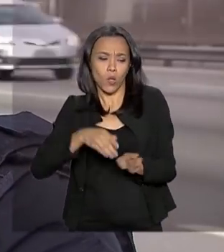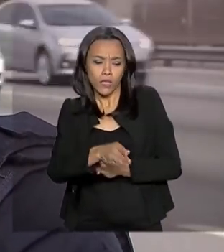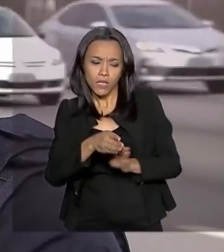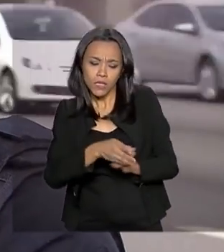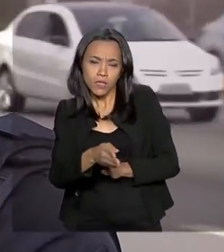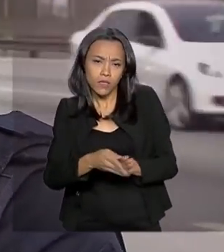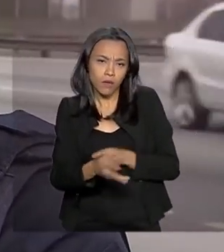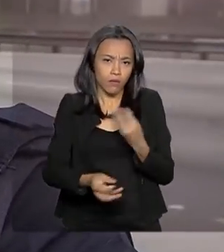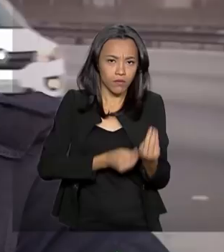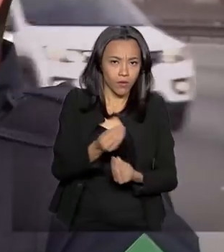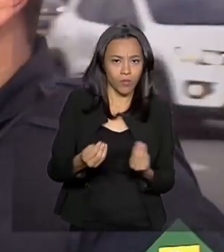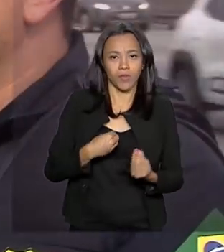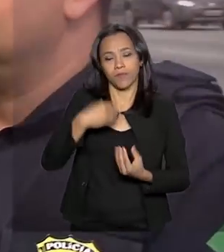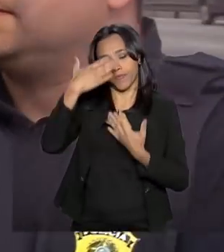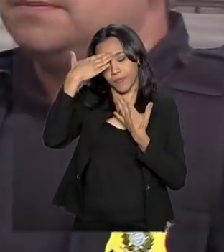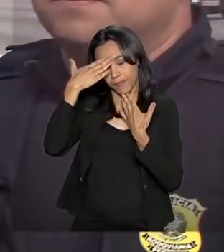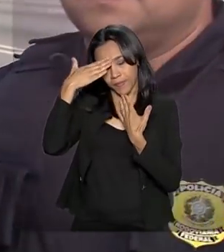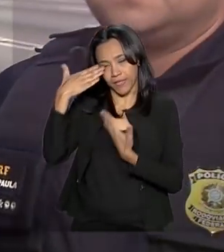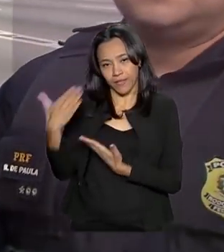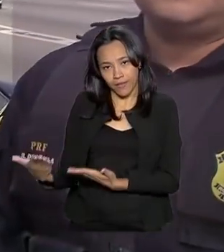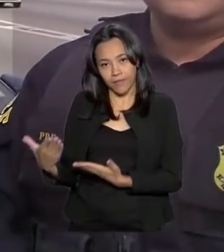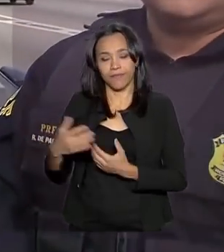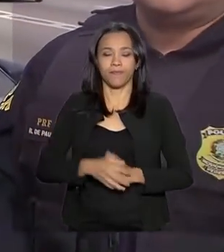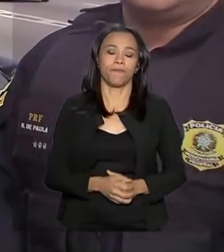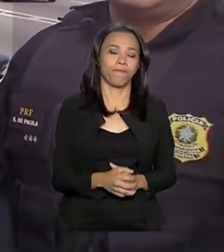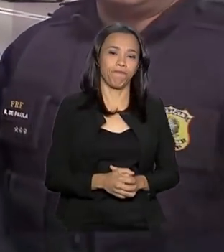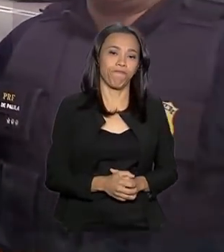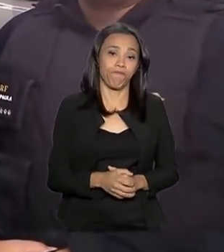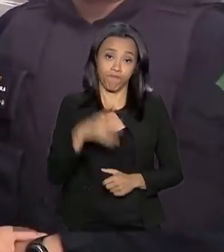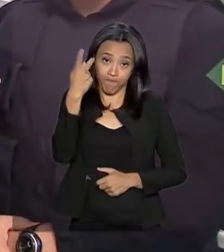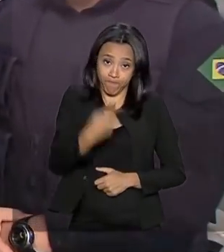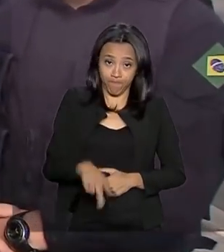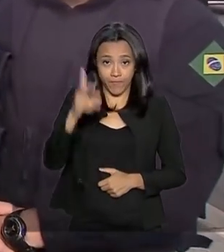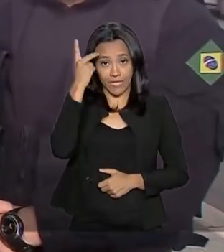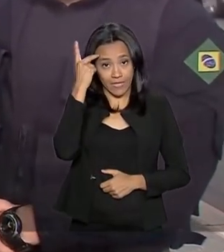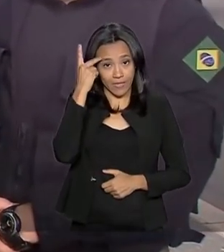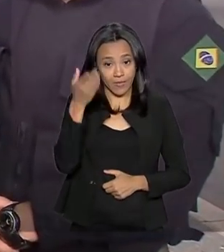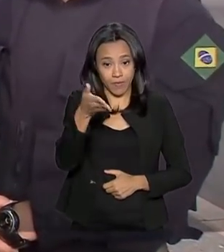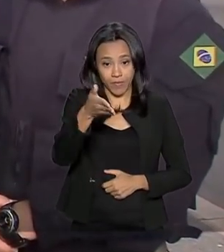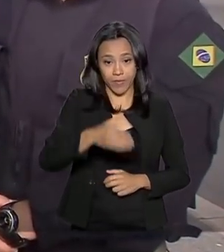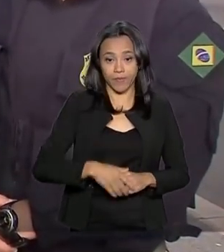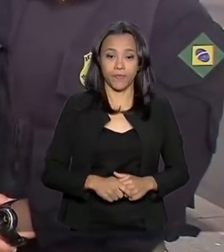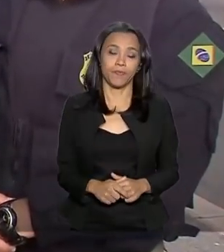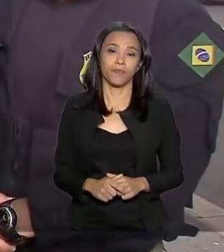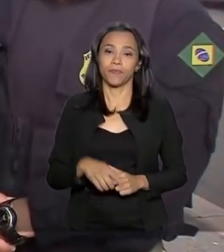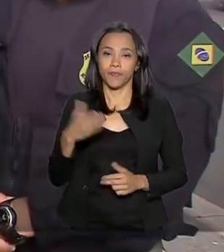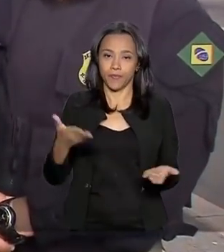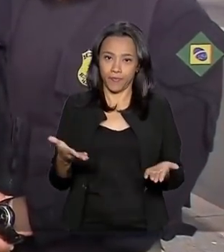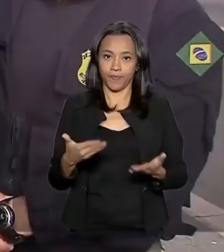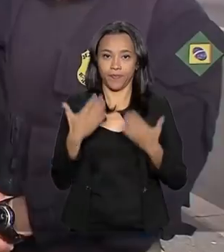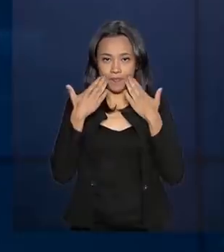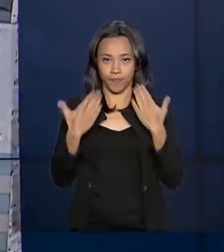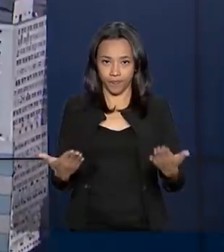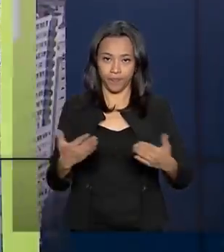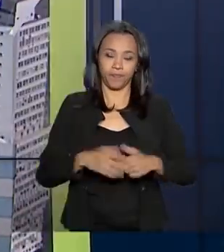para o motorista. Muito obrigado pela sua participação. De São Paulo, Ricardo Ferraz para o Governo Agora.